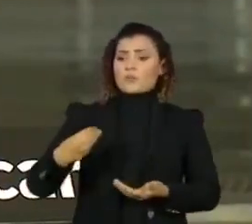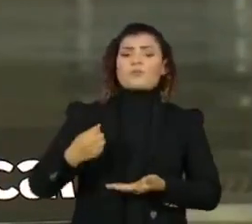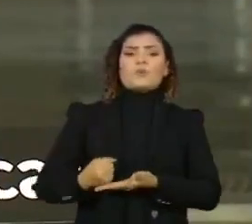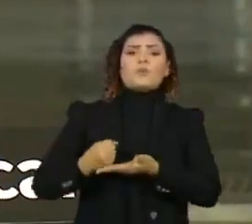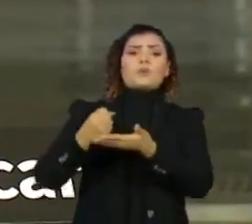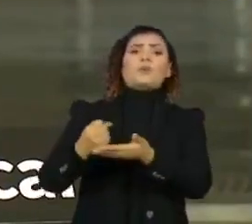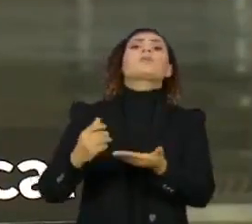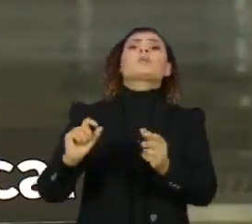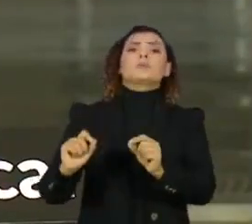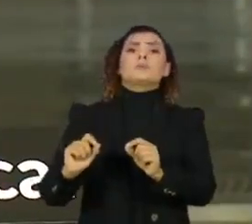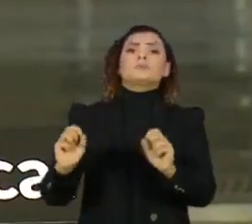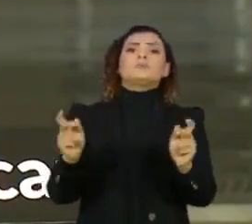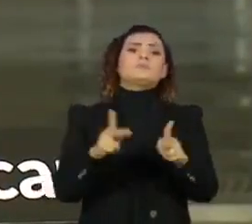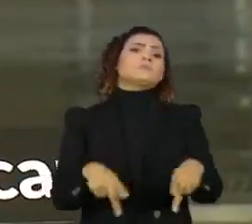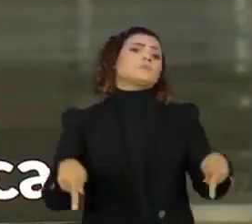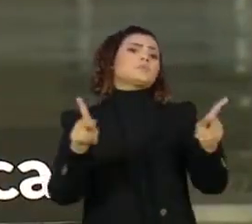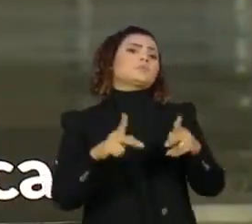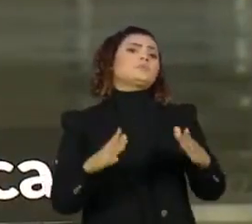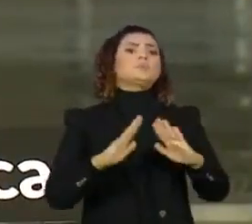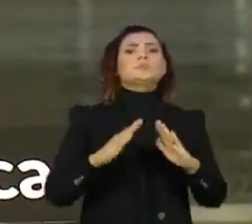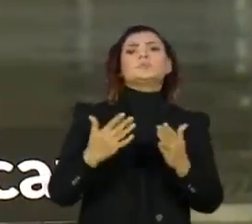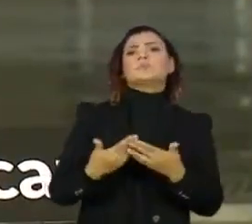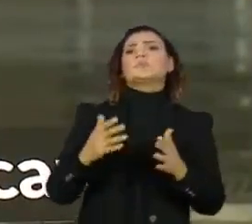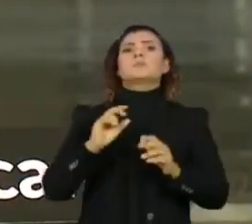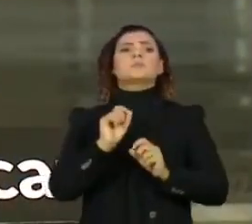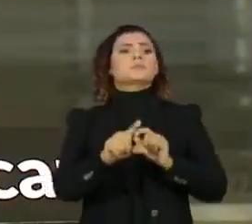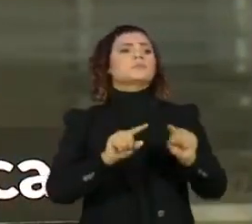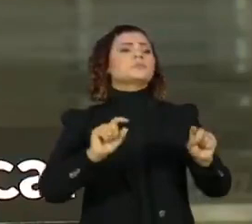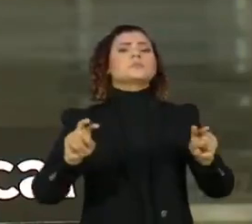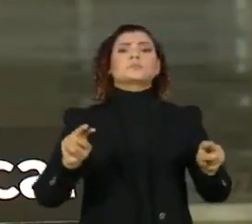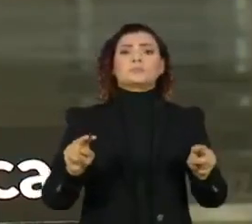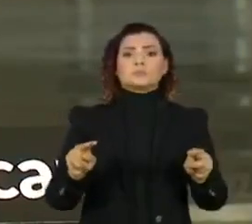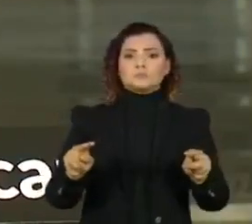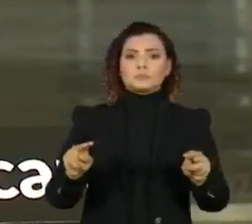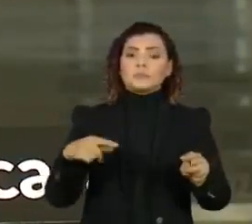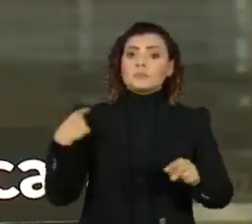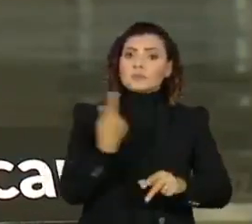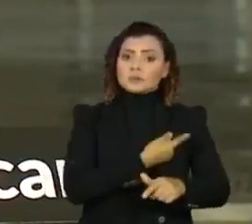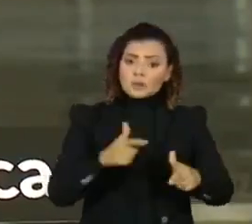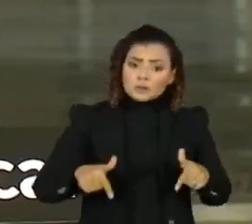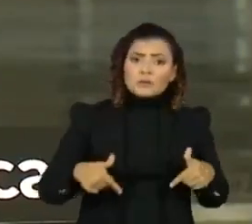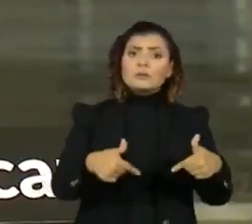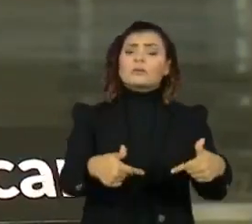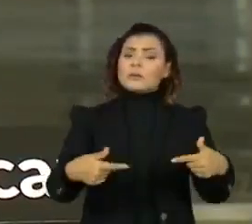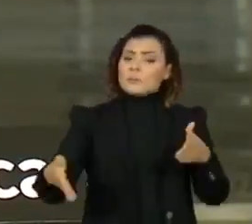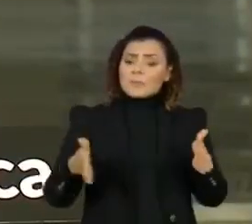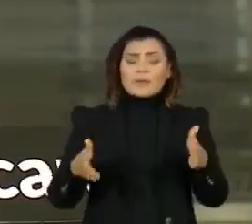para um shopping, para uma escola, estamos em guerra,